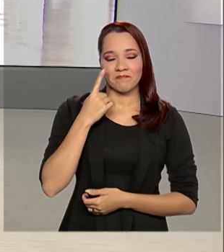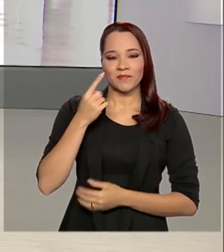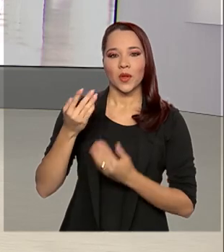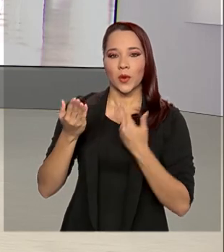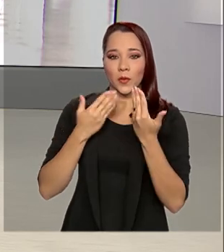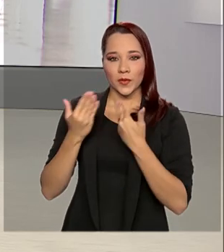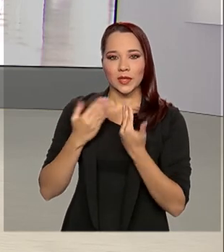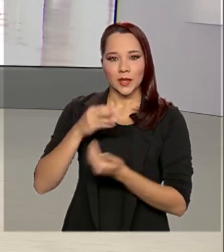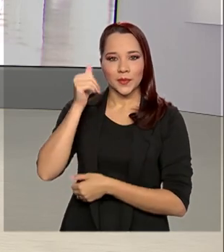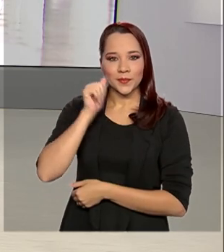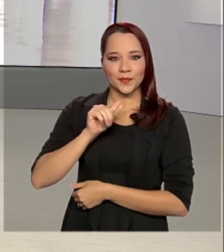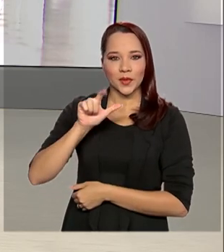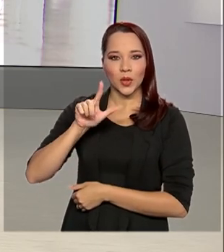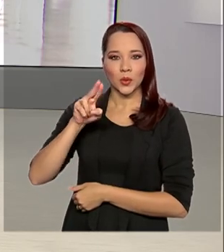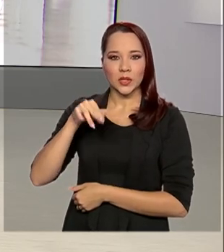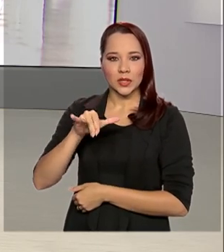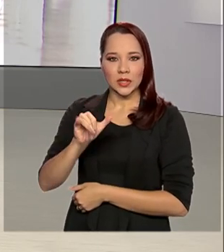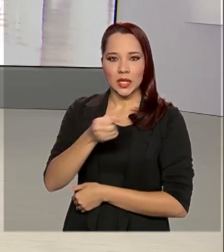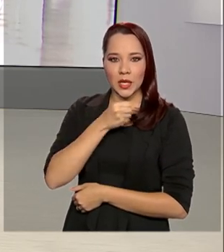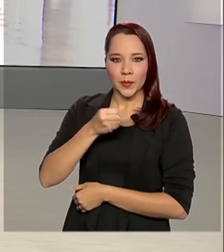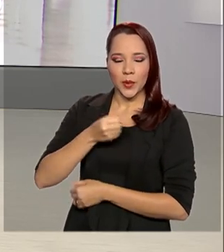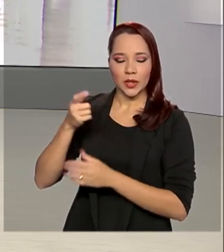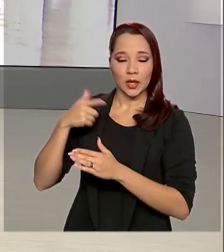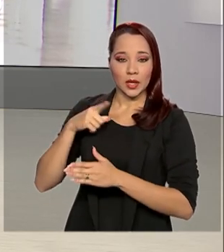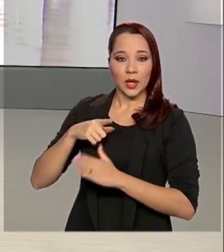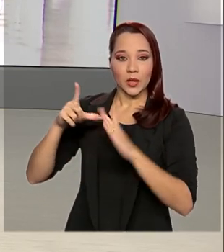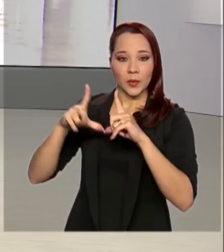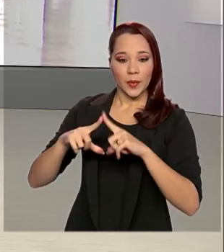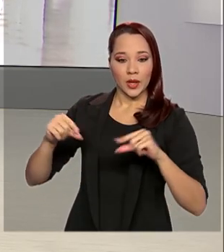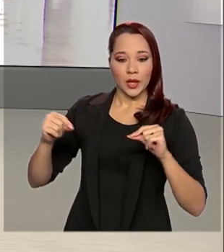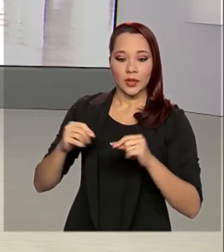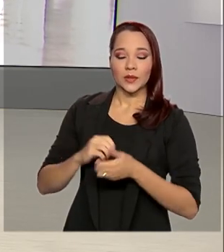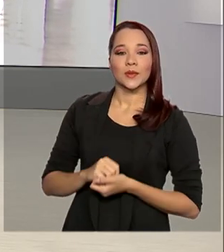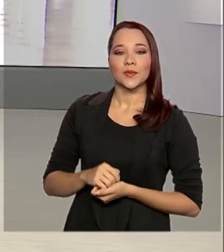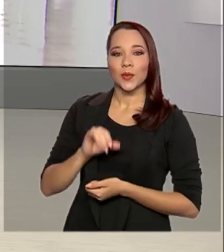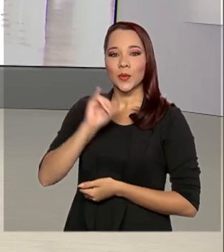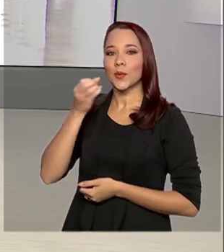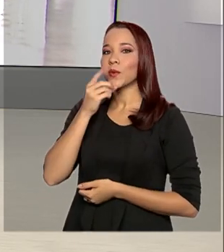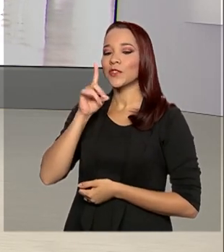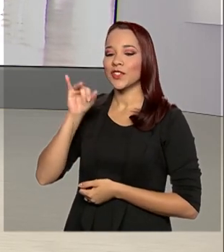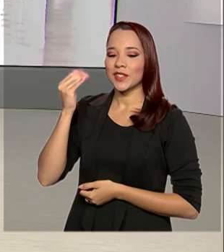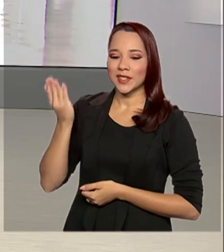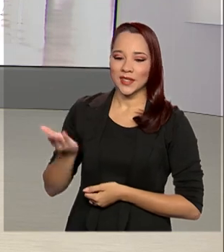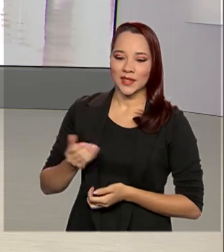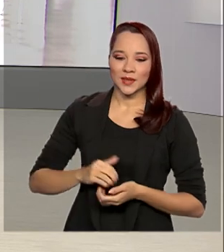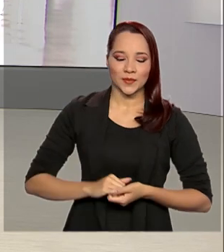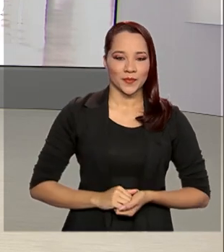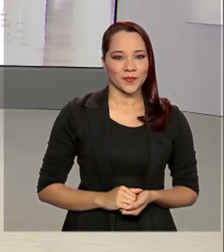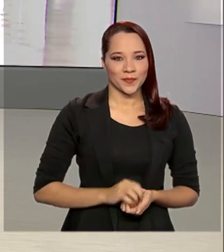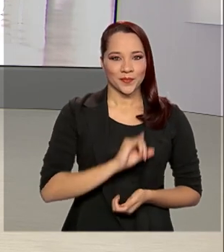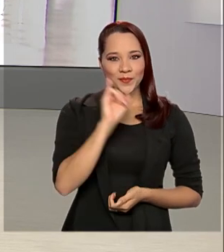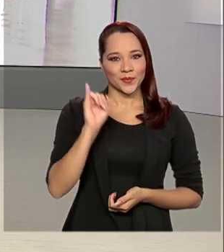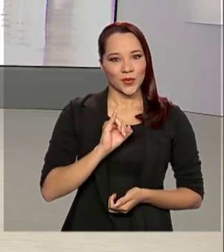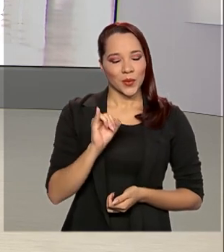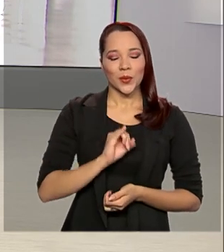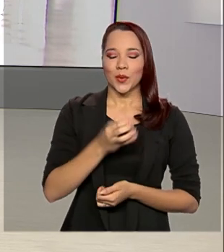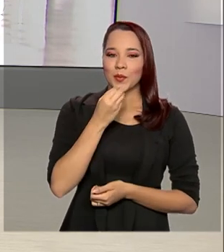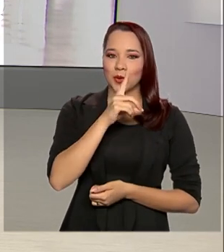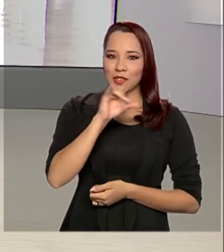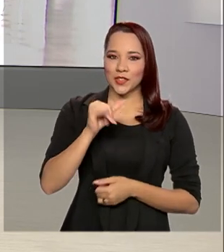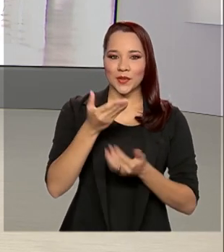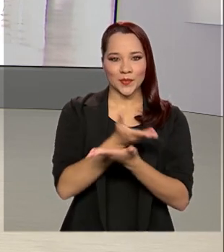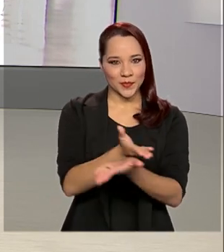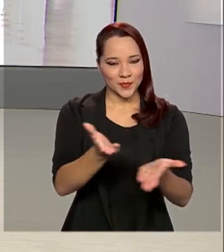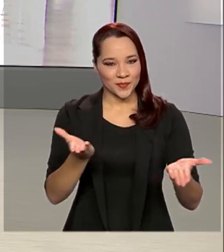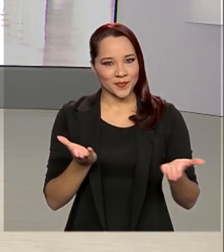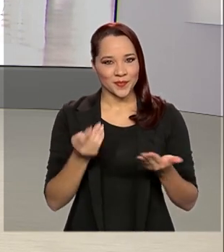conversar com a repórter Luciana Colares de Holanda. está lá no Palácio do Planalto. Oi, Lu, bom dia. Oi, Renata, bom dia para você, bom dia